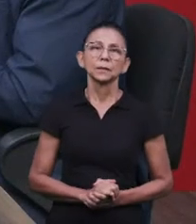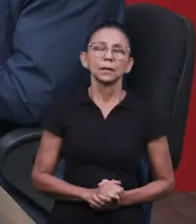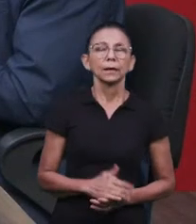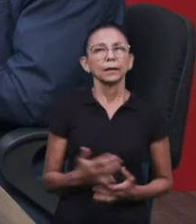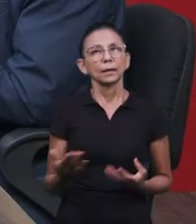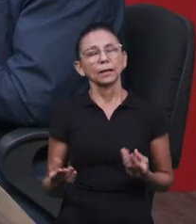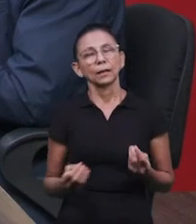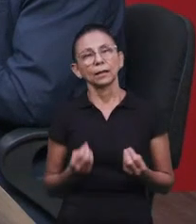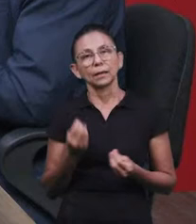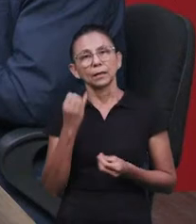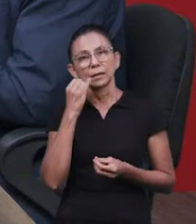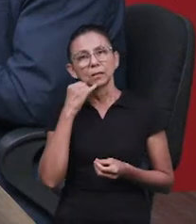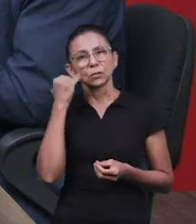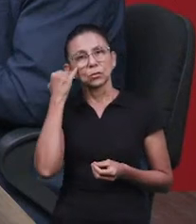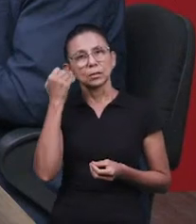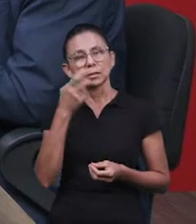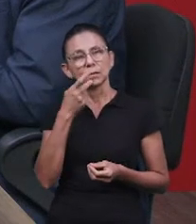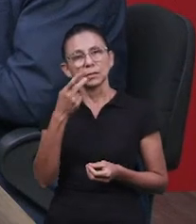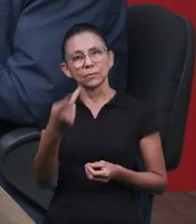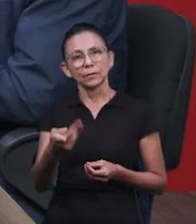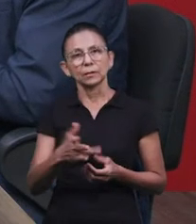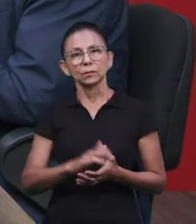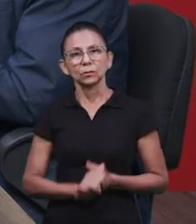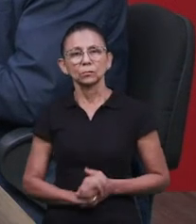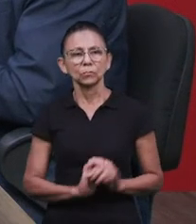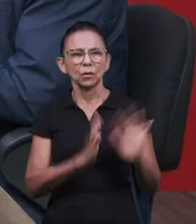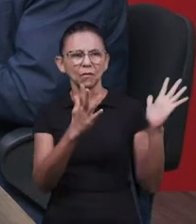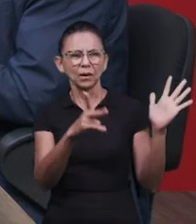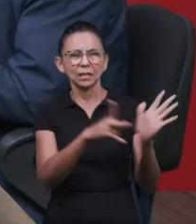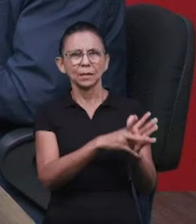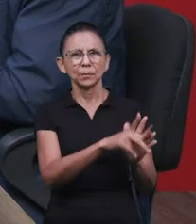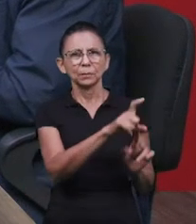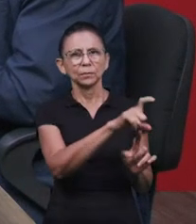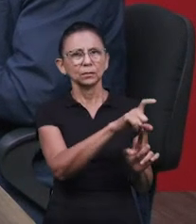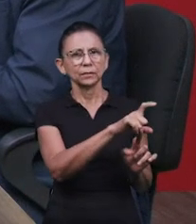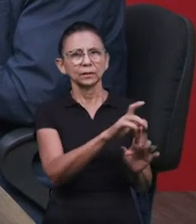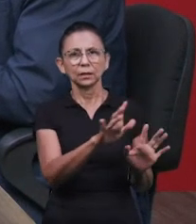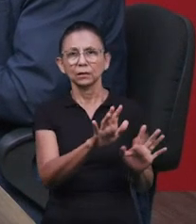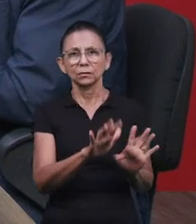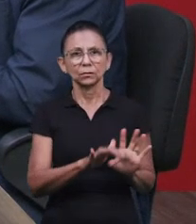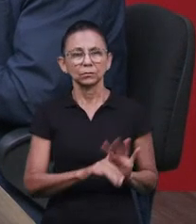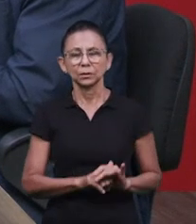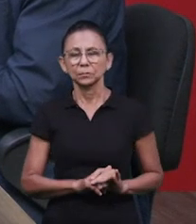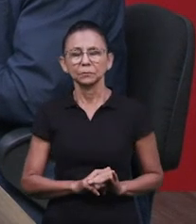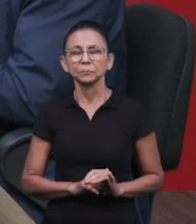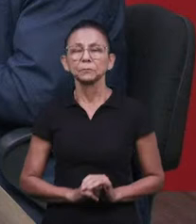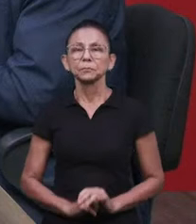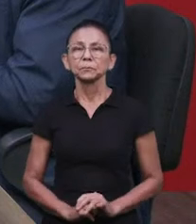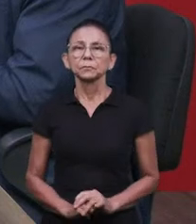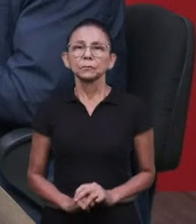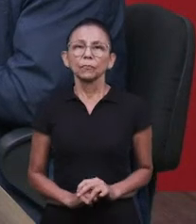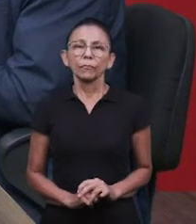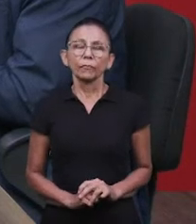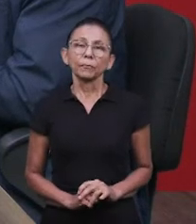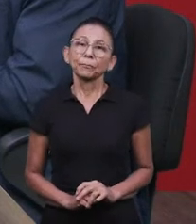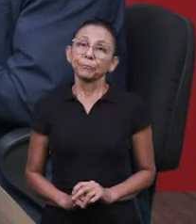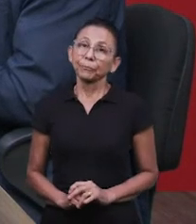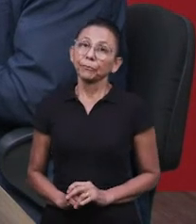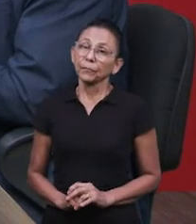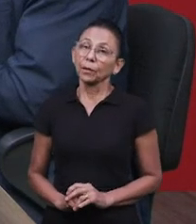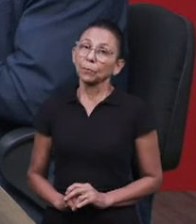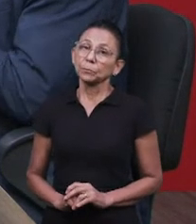essa espiritualidade que traz essa festa, você vê que não é coisa benéfica não. É antibíblica. É antibíblica, porque